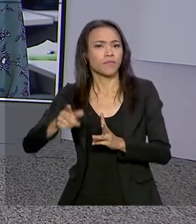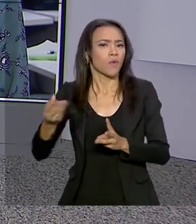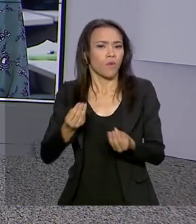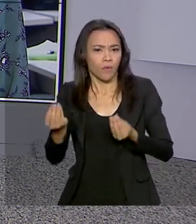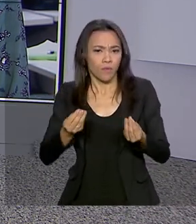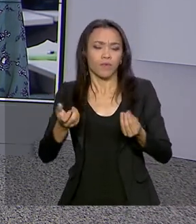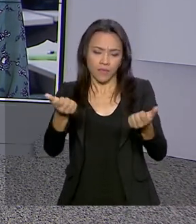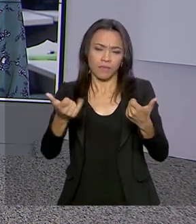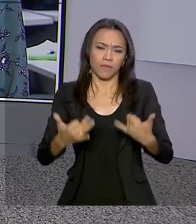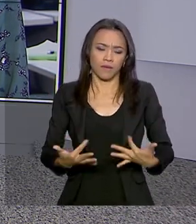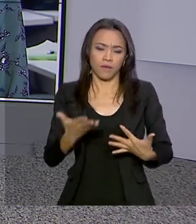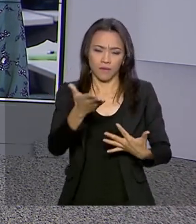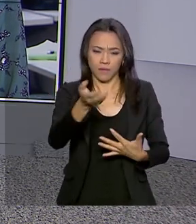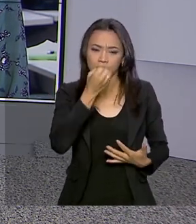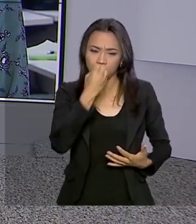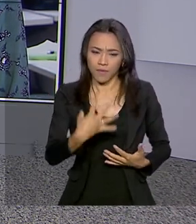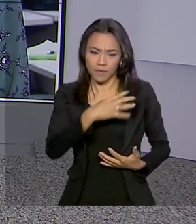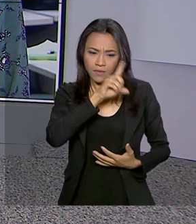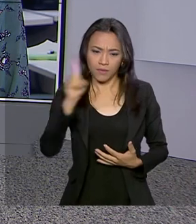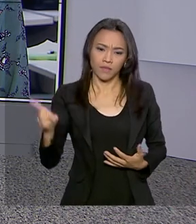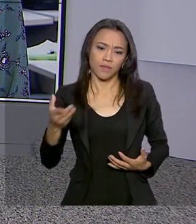informações pra gente. Bom dia, Raquel.